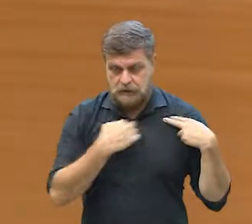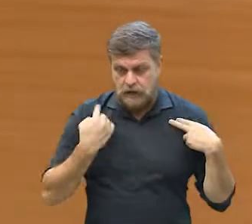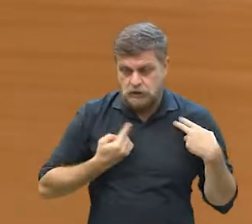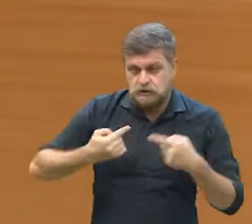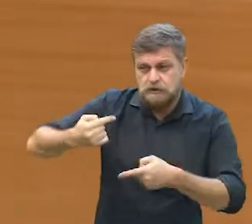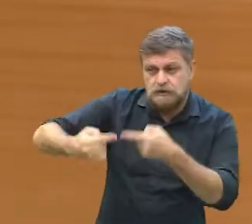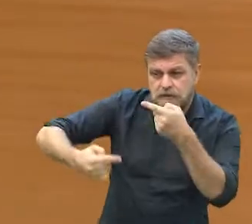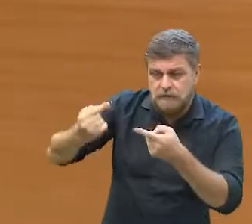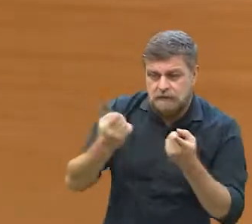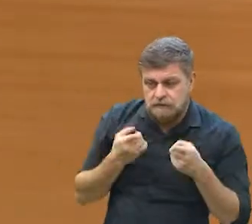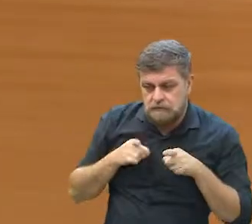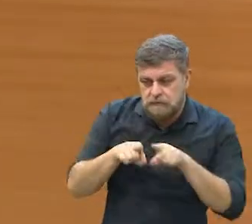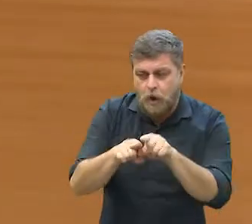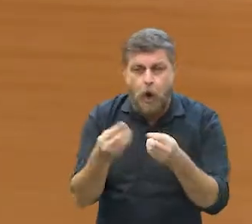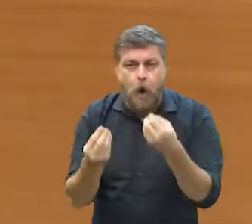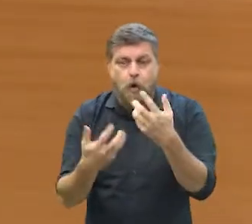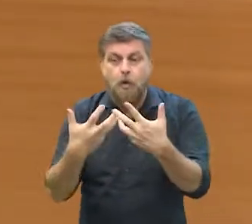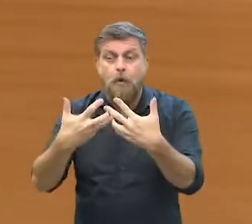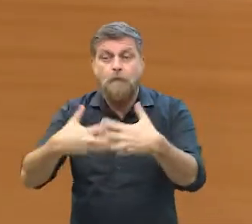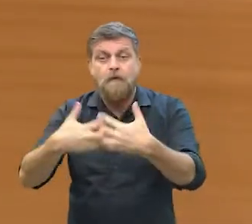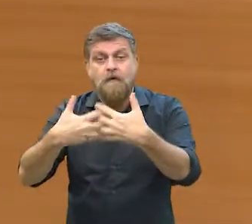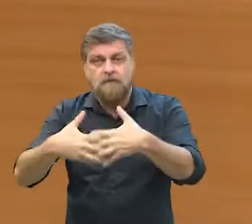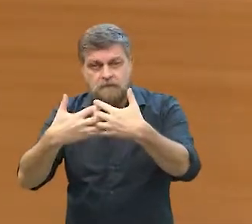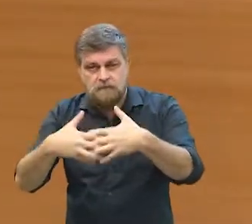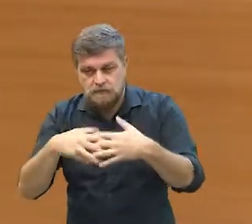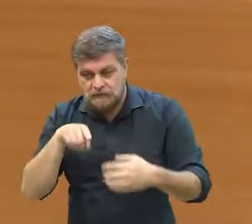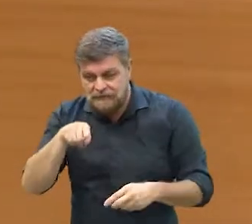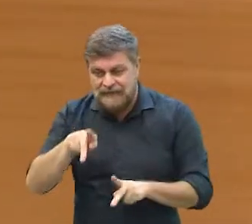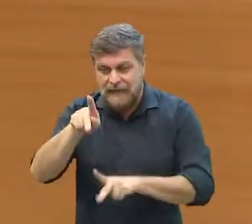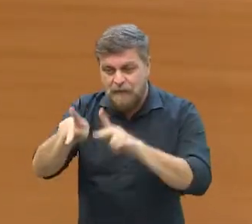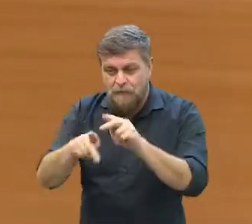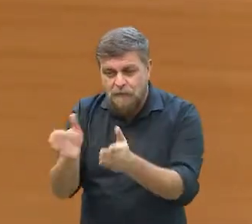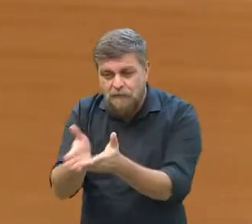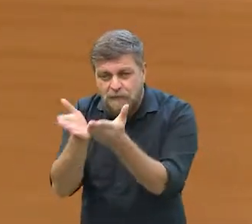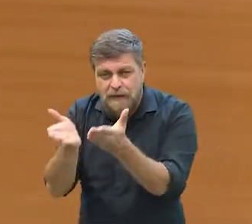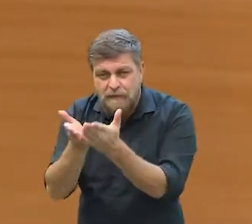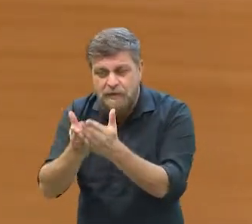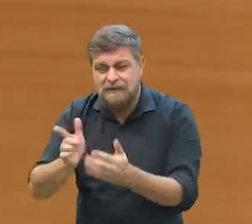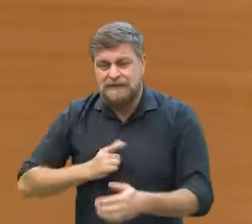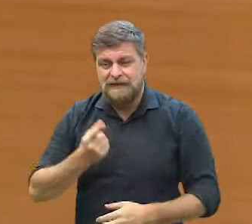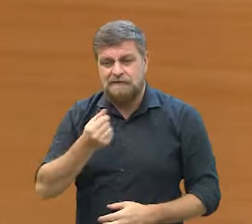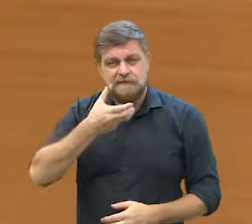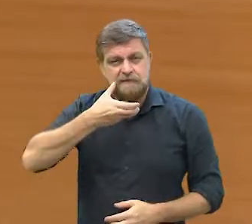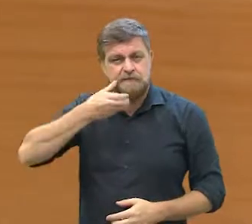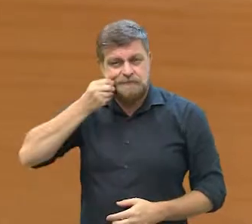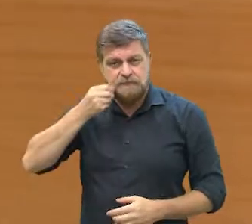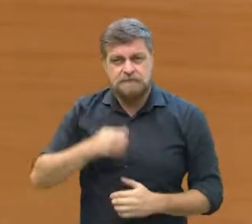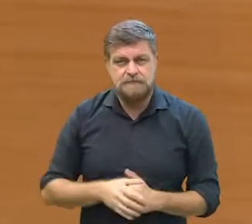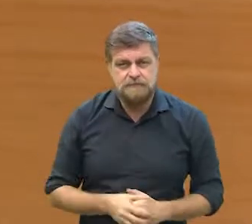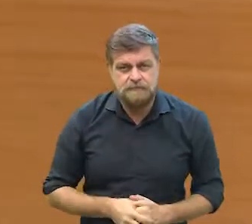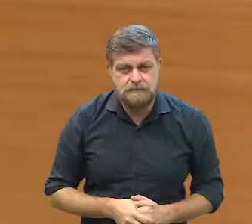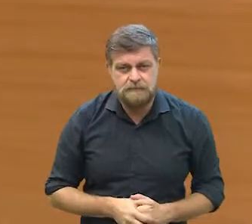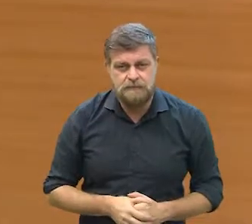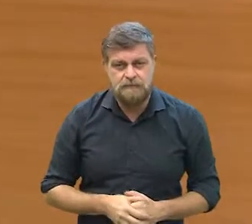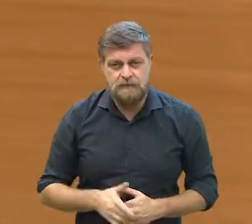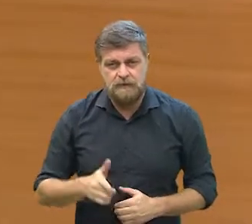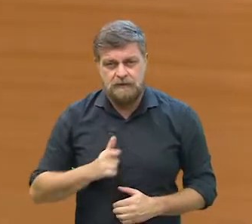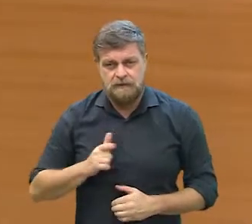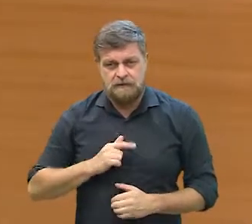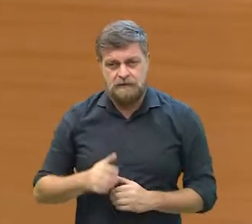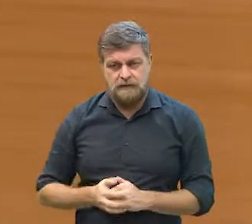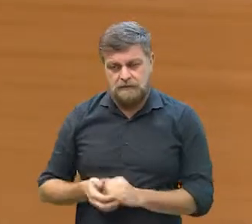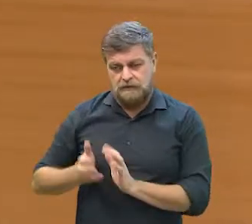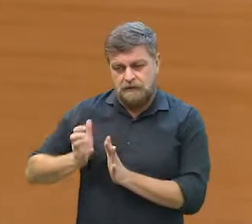faça esse debate sobre como pode funcionar o programa de renda básica. O pessoal, o